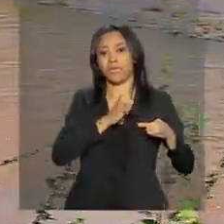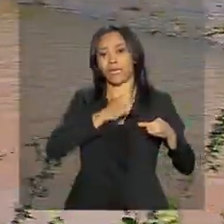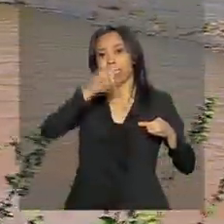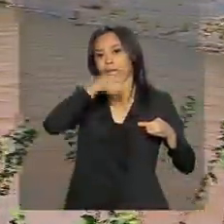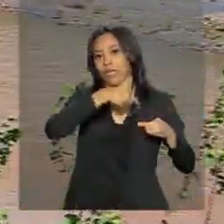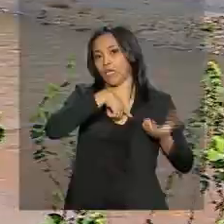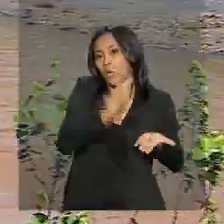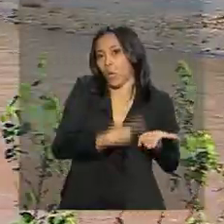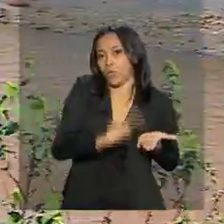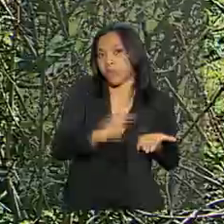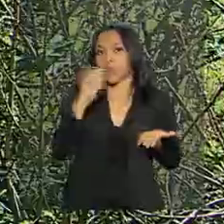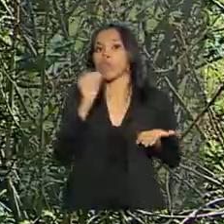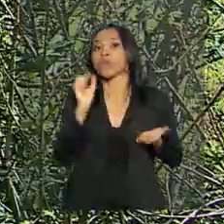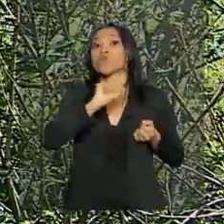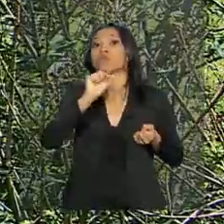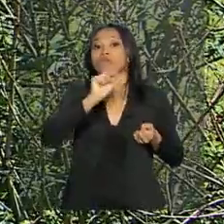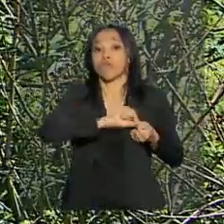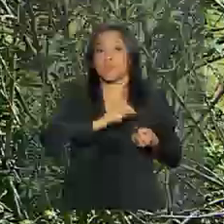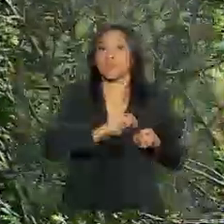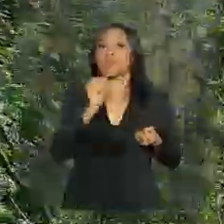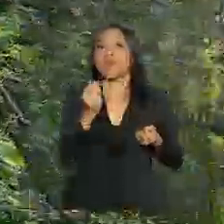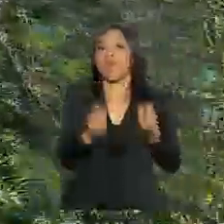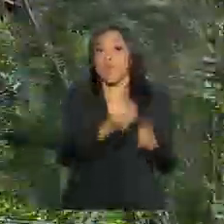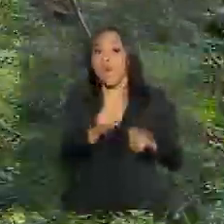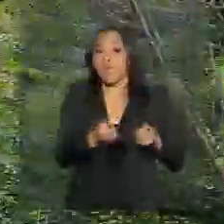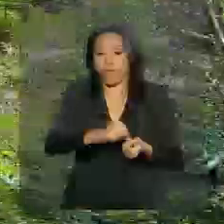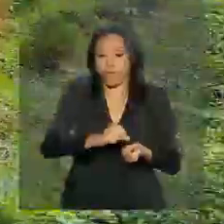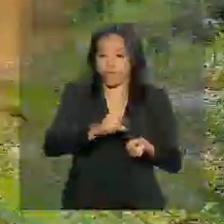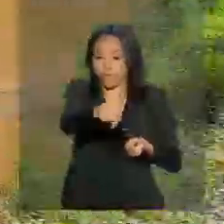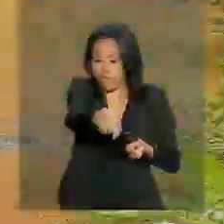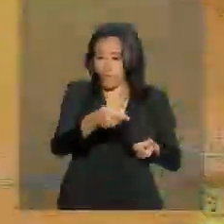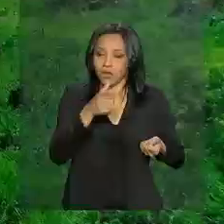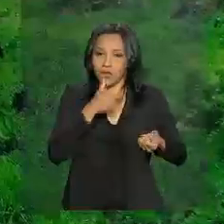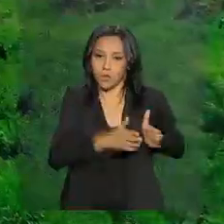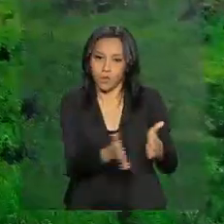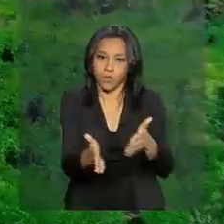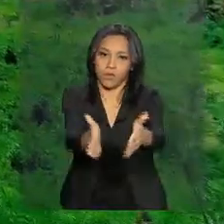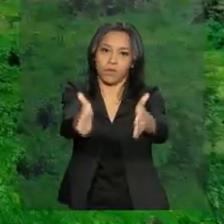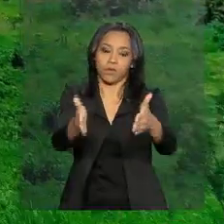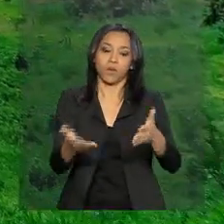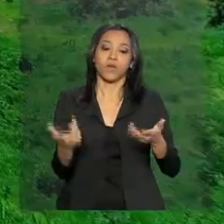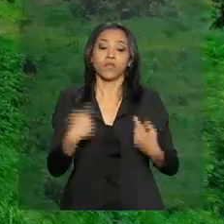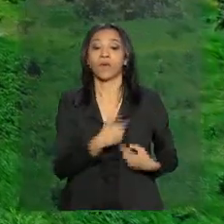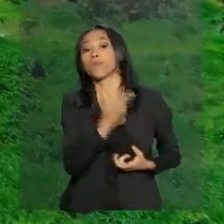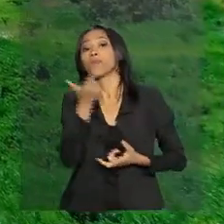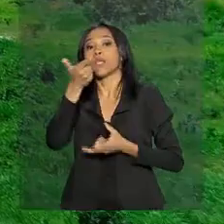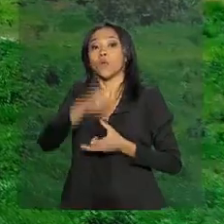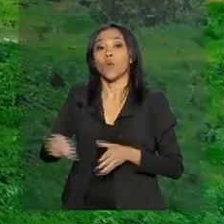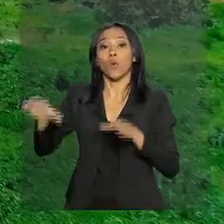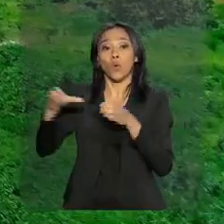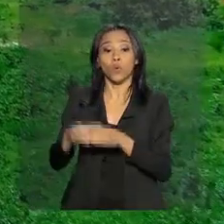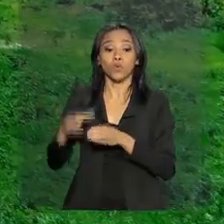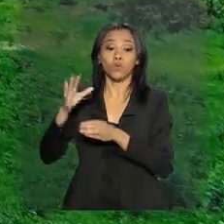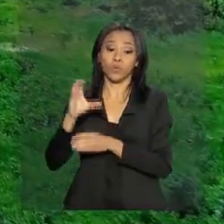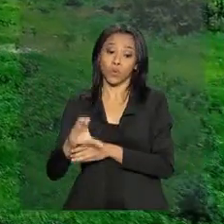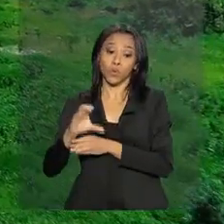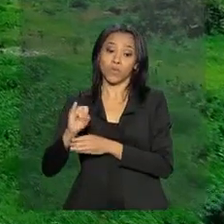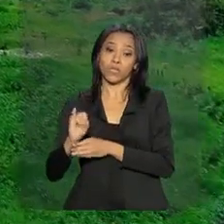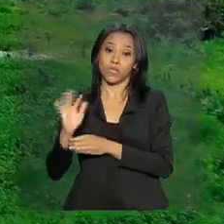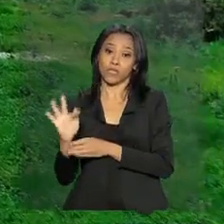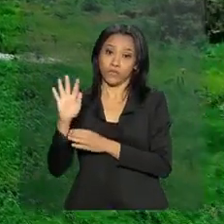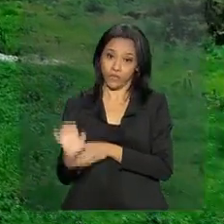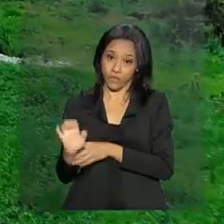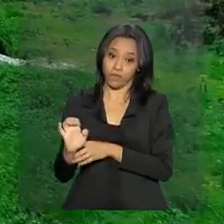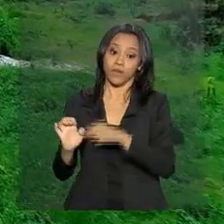de gramíneas e leguminosas em 2 mil hectares na bacia do Rio Doce. O CIF também monitora o plantio compensatório em